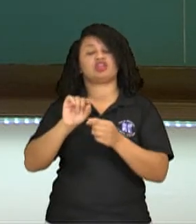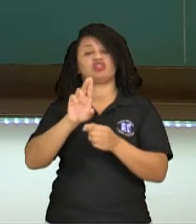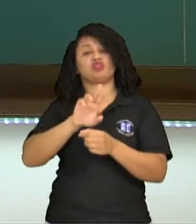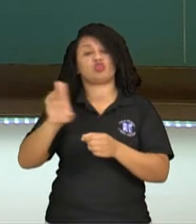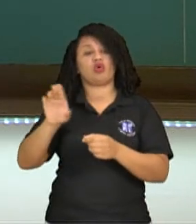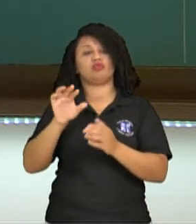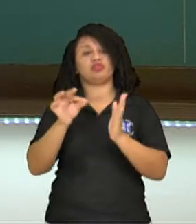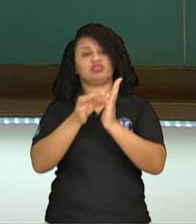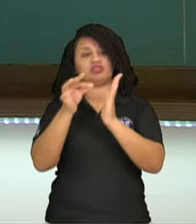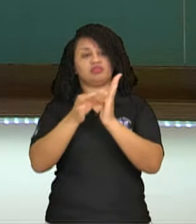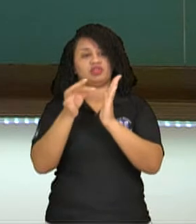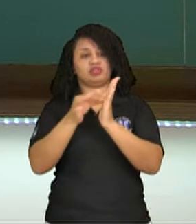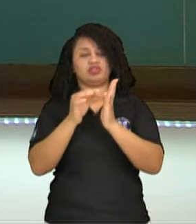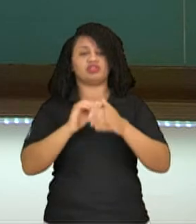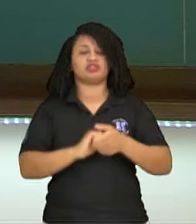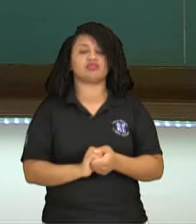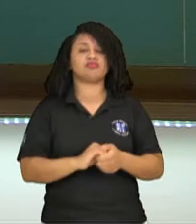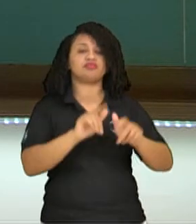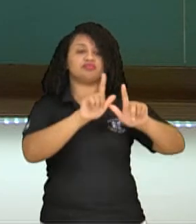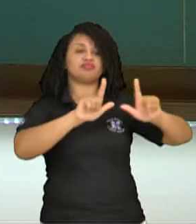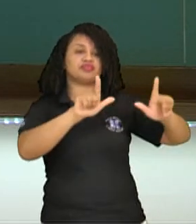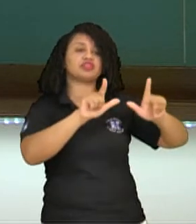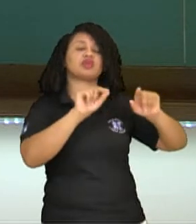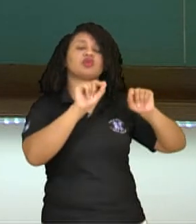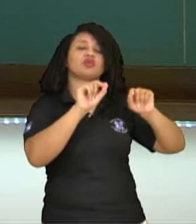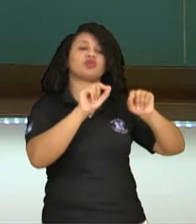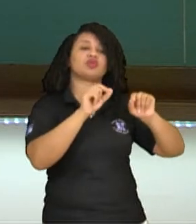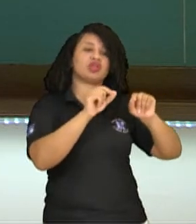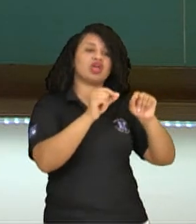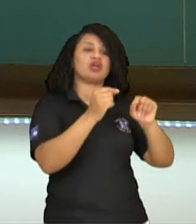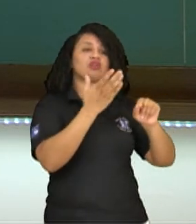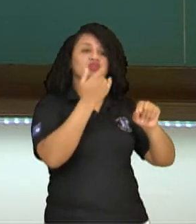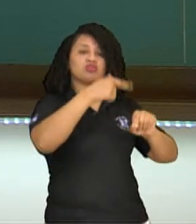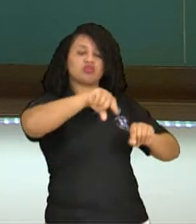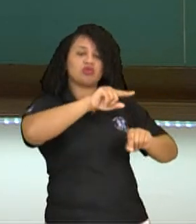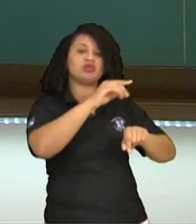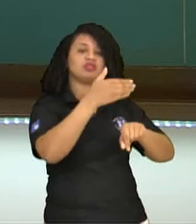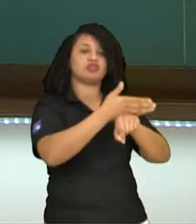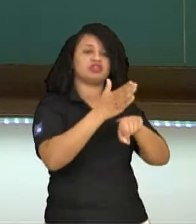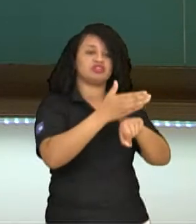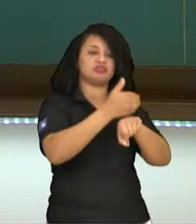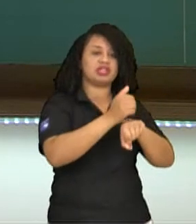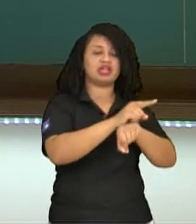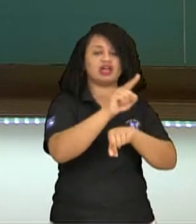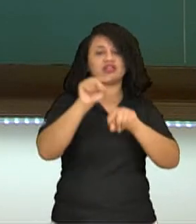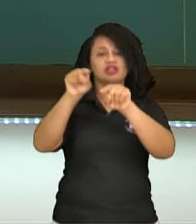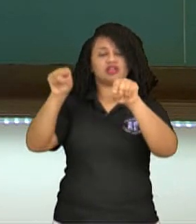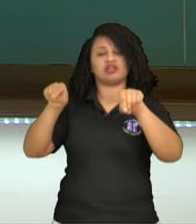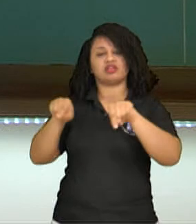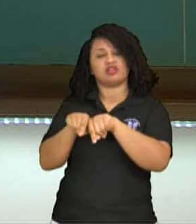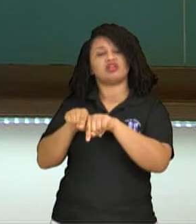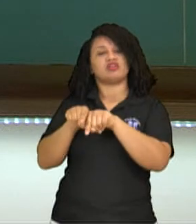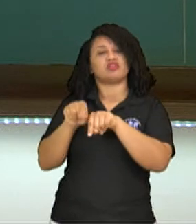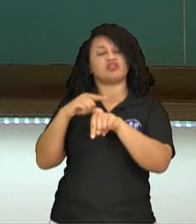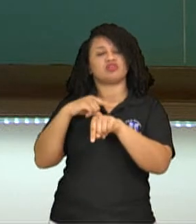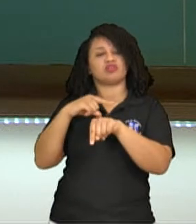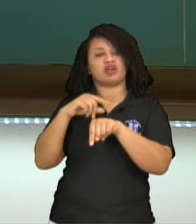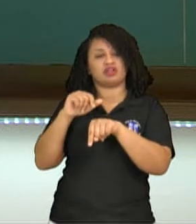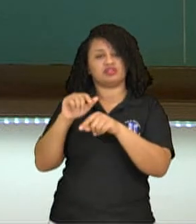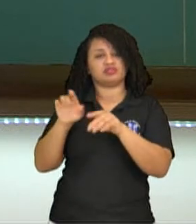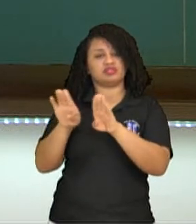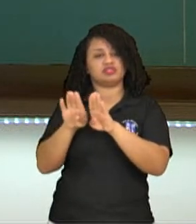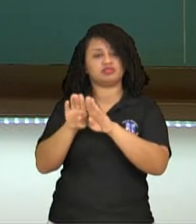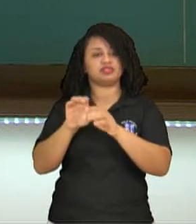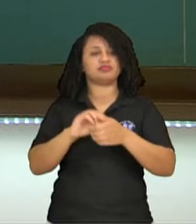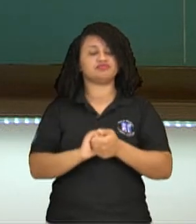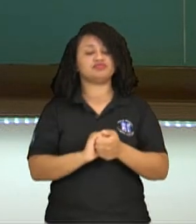1909, né, e exposição, obras aí prediletas do Van Gogh, comedores de batata, tudo, o pontilismo